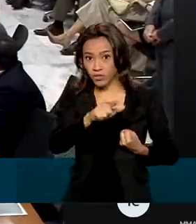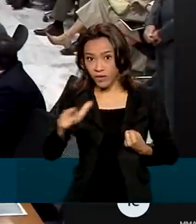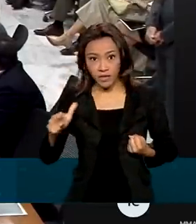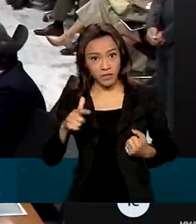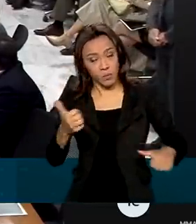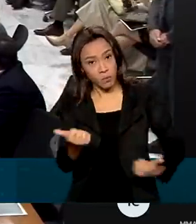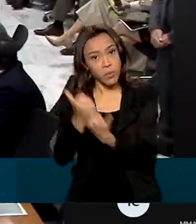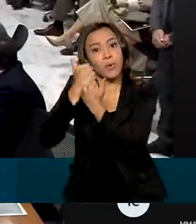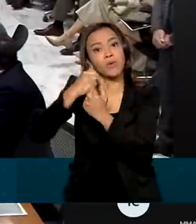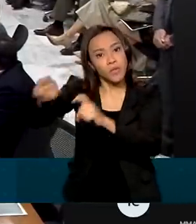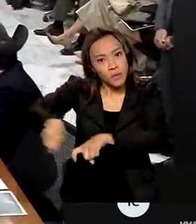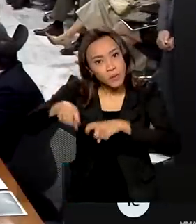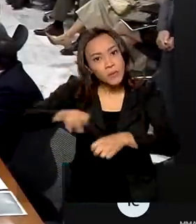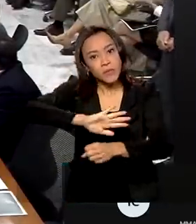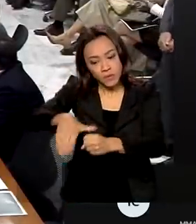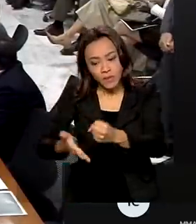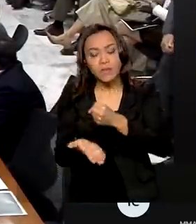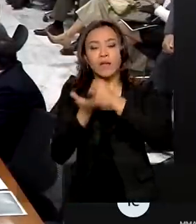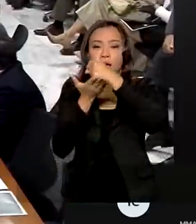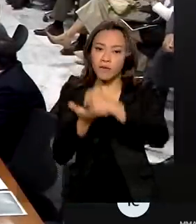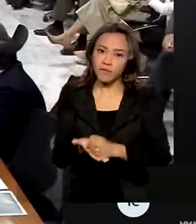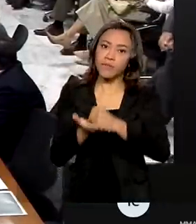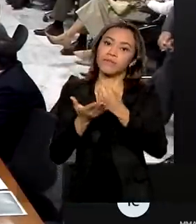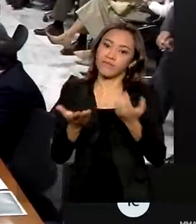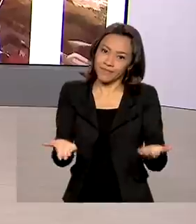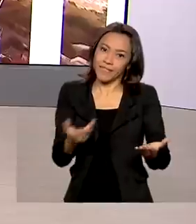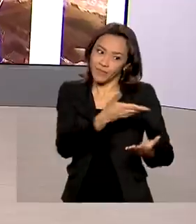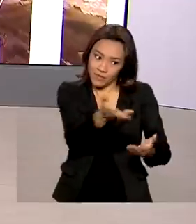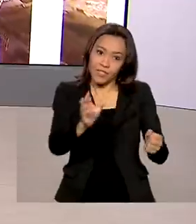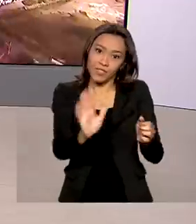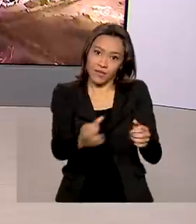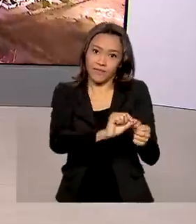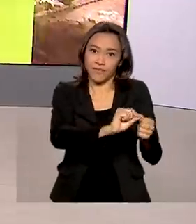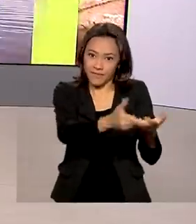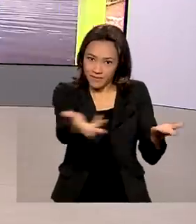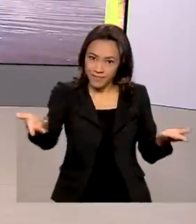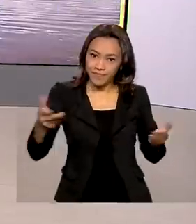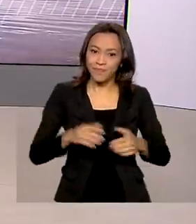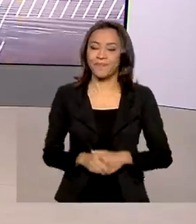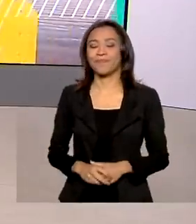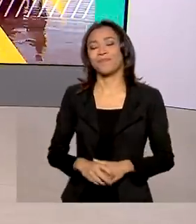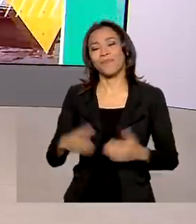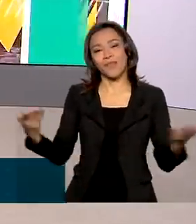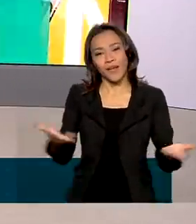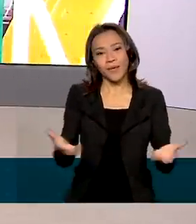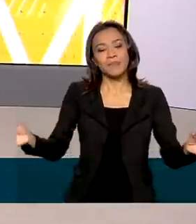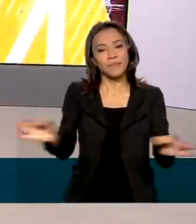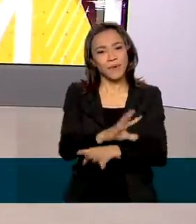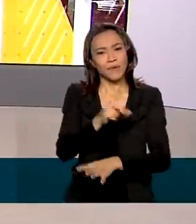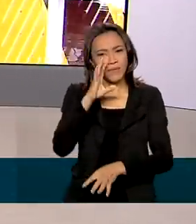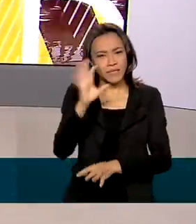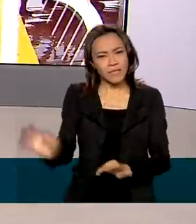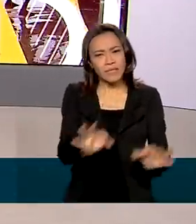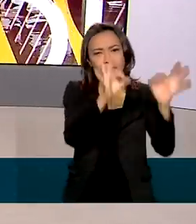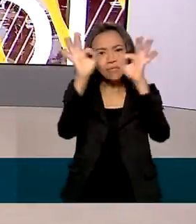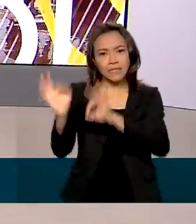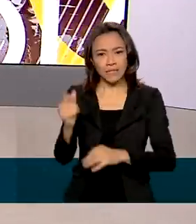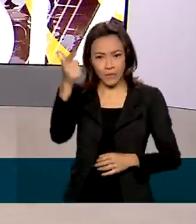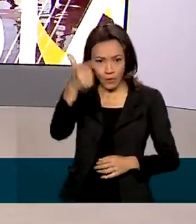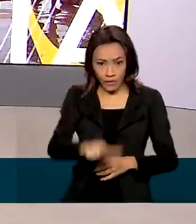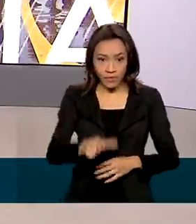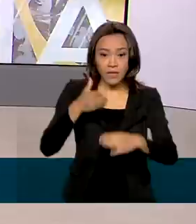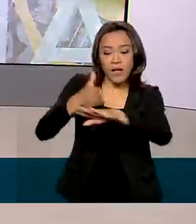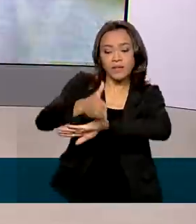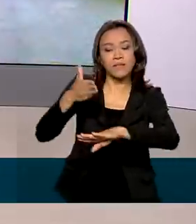rentável, saudável e sustentável que vocês que fazem. O Brasil em Dia termina aqui para rever as reportagens de hoje.